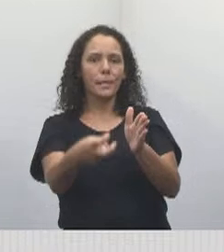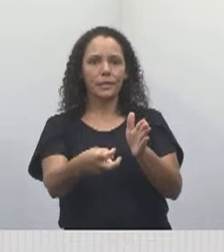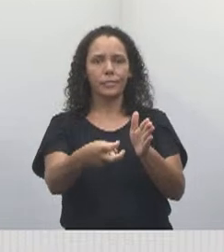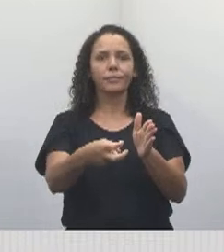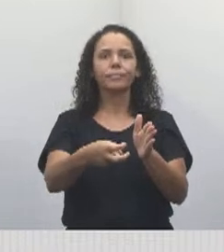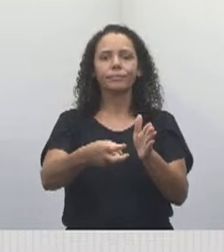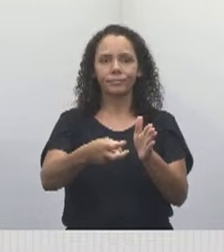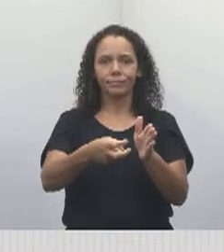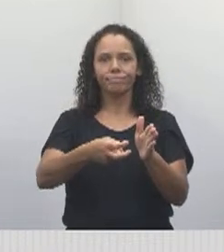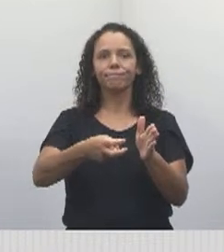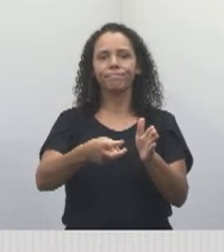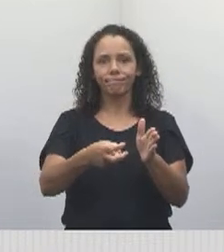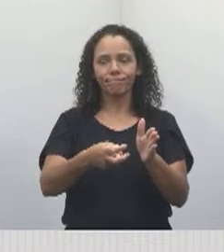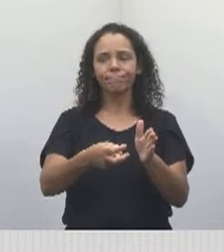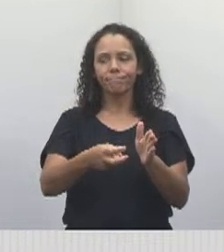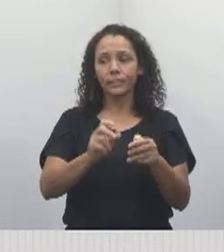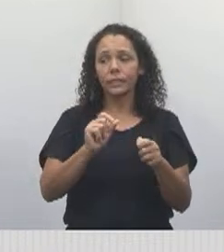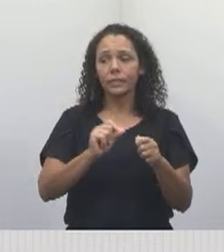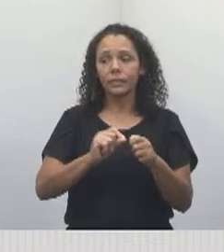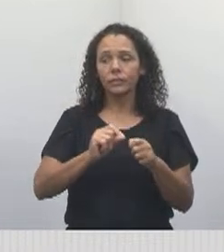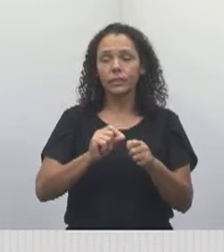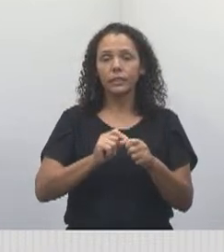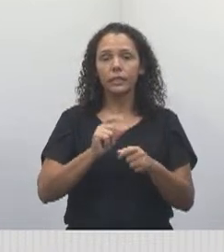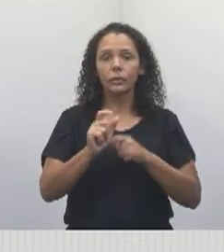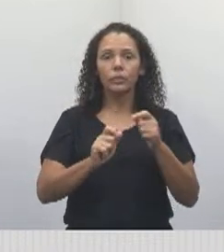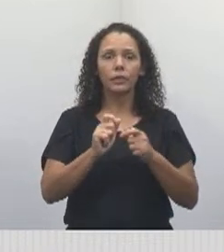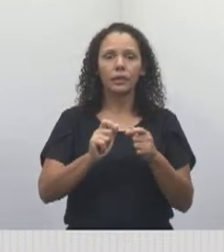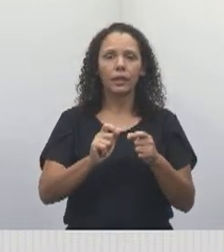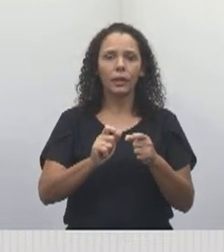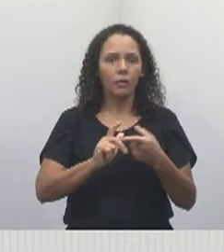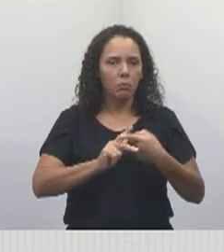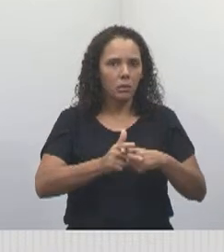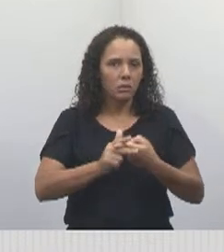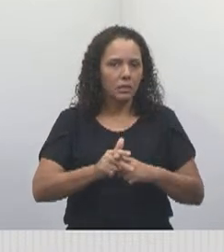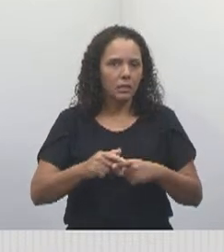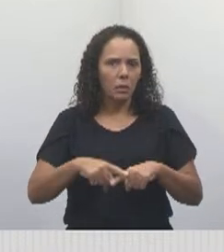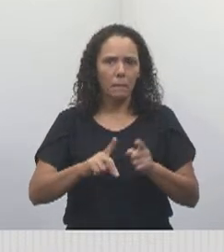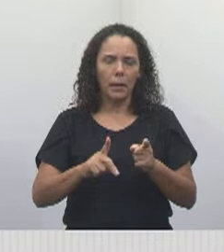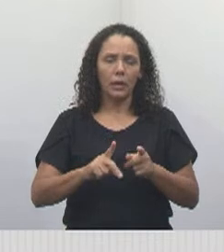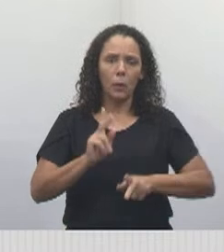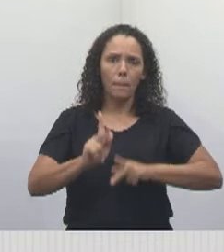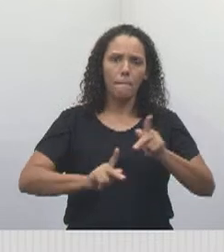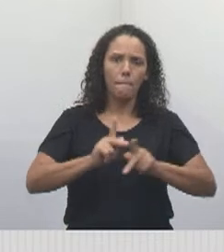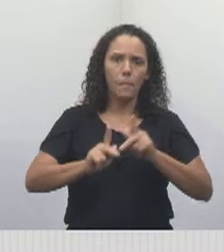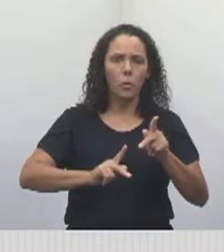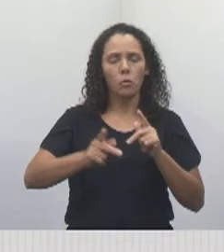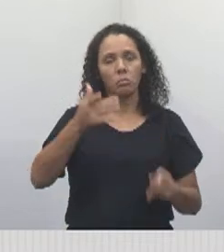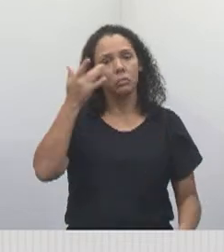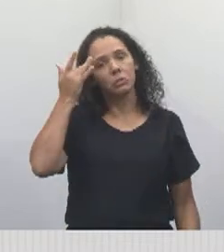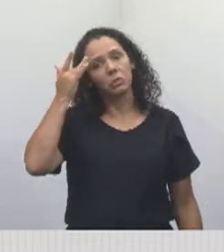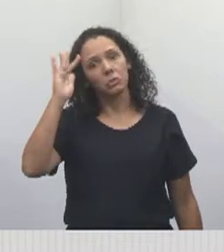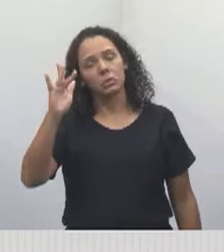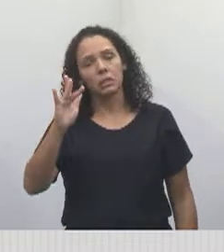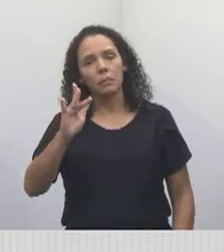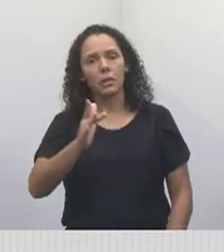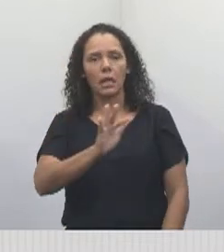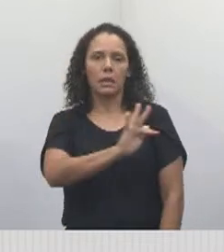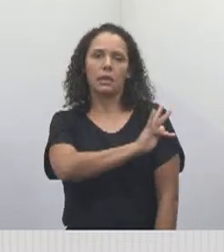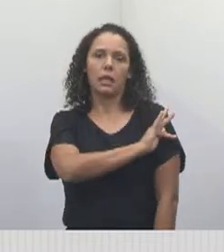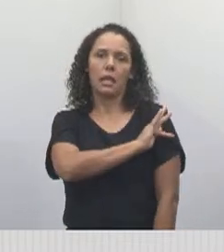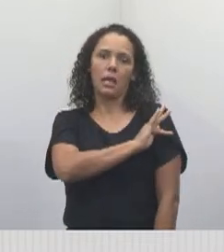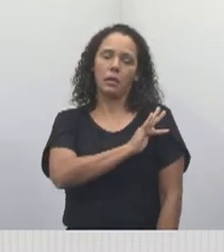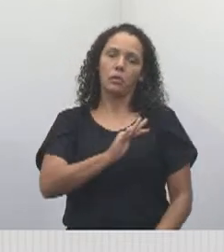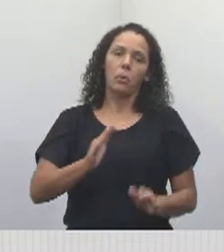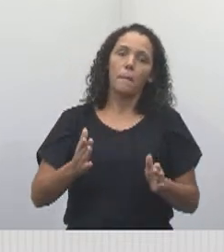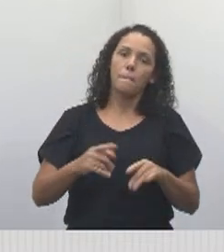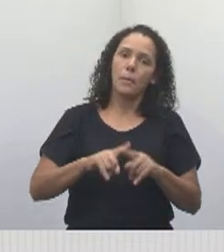buraco. E fizeram o serviço e a comunidade, mesmo sem ter conhecimento técnico, falou,